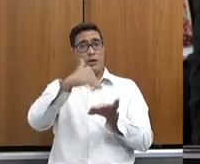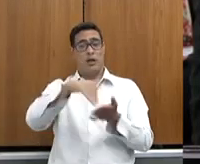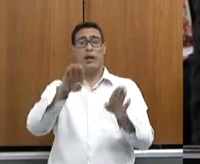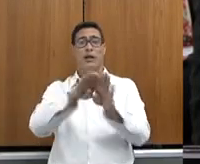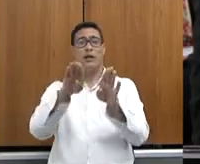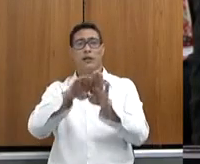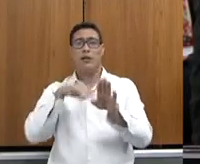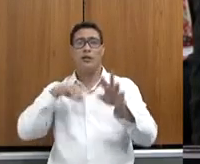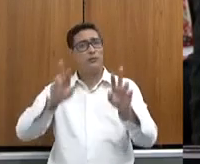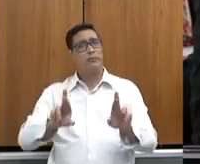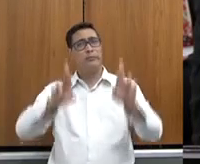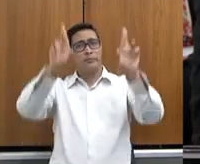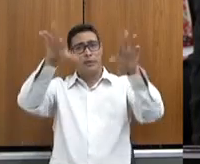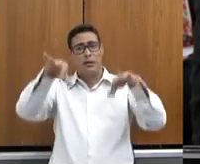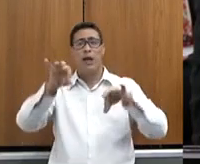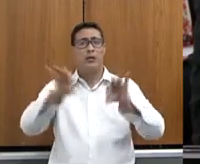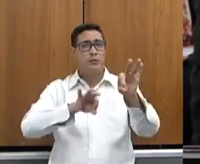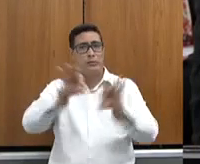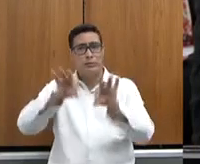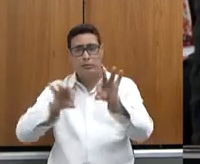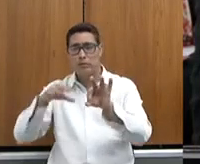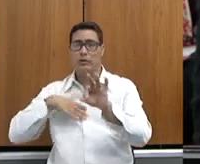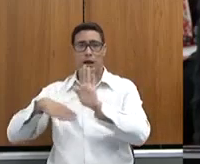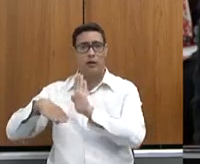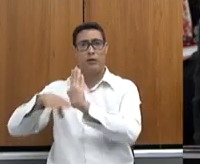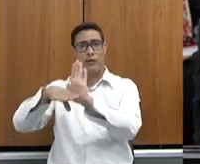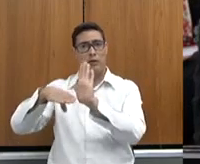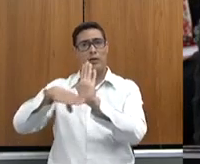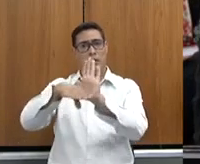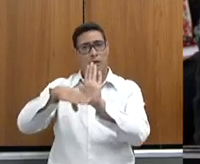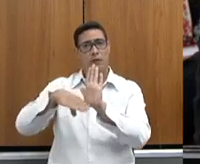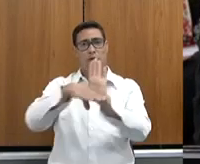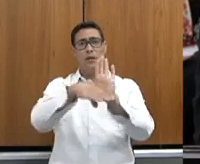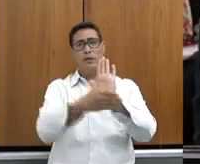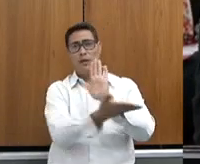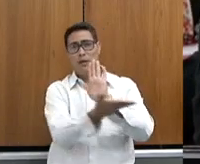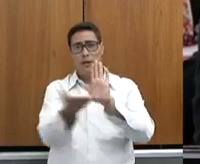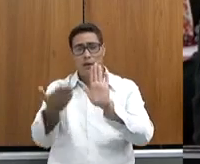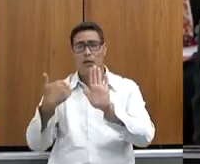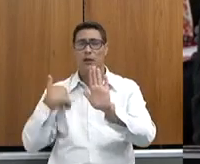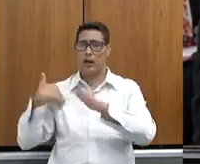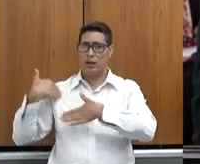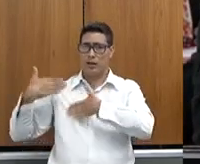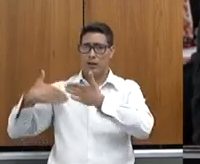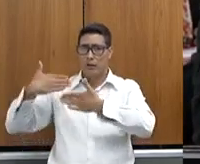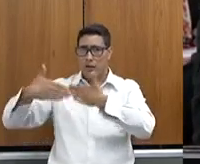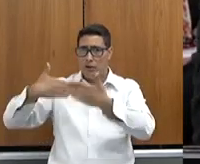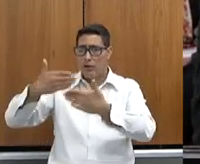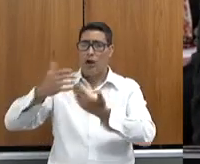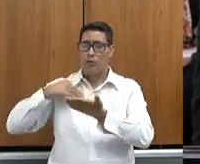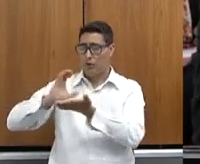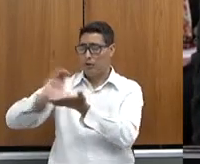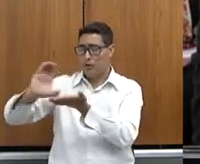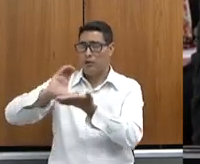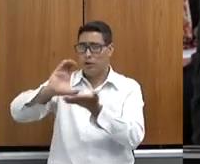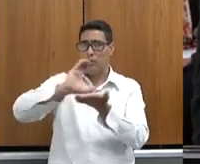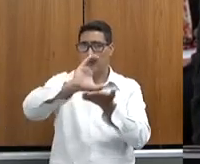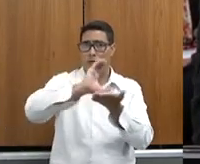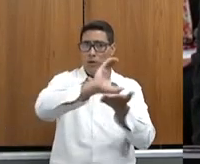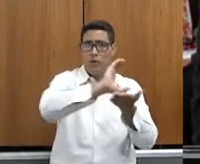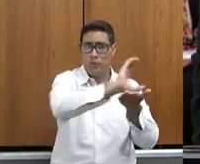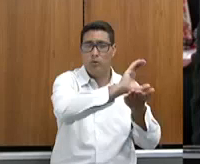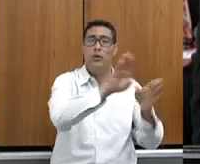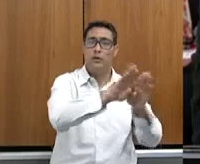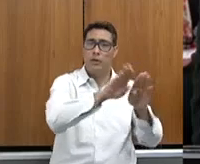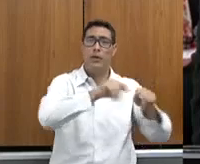um instrumento que está facilitando essa transição, esse repasse de recursos e esses trabalhos